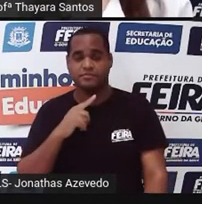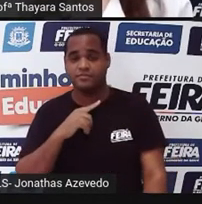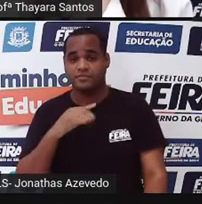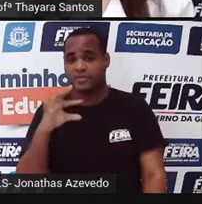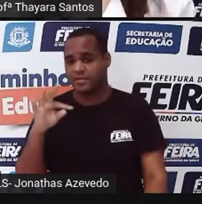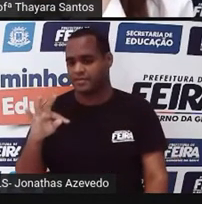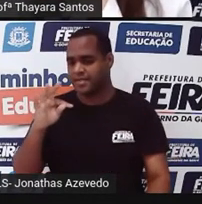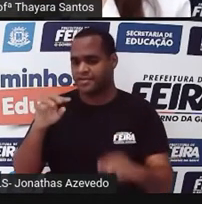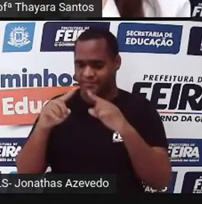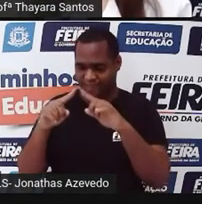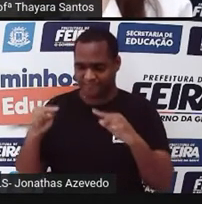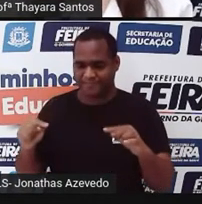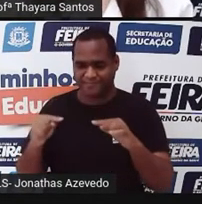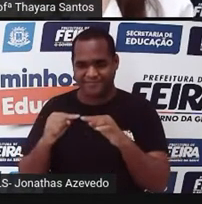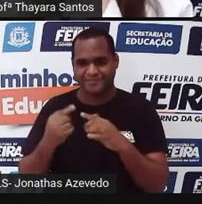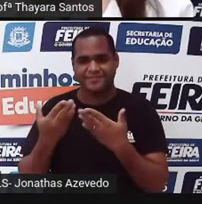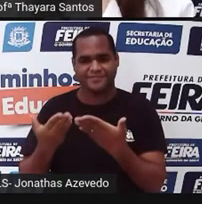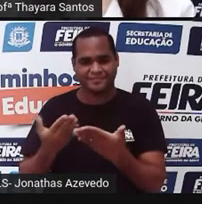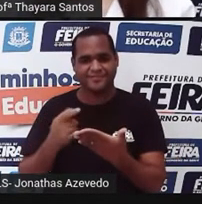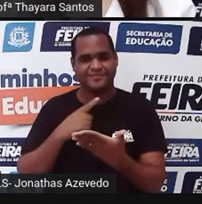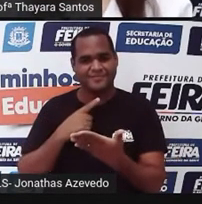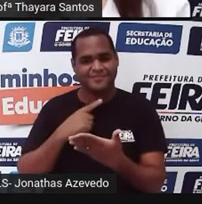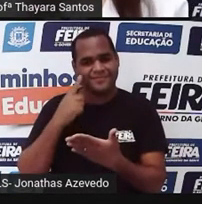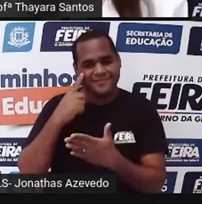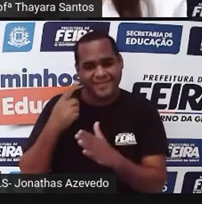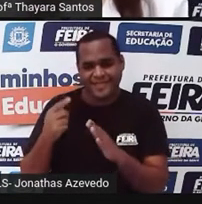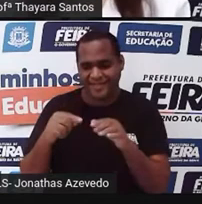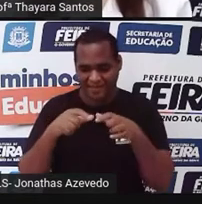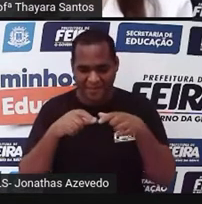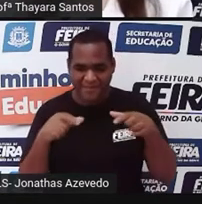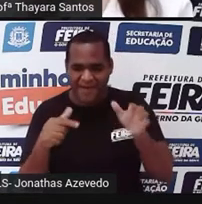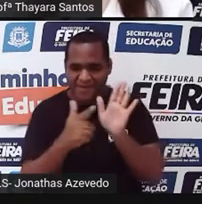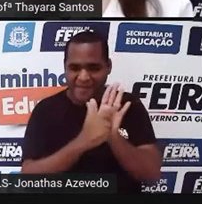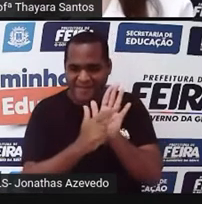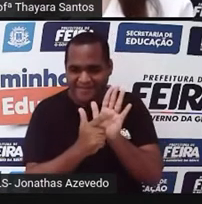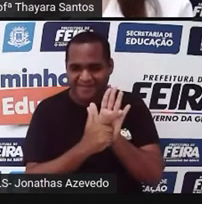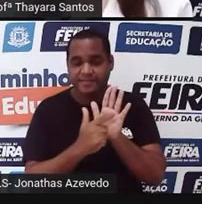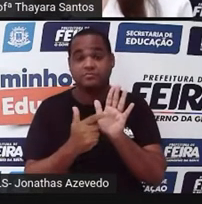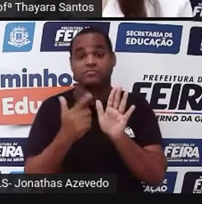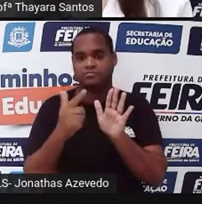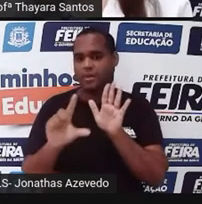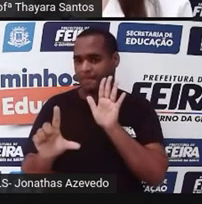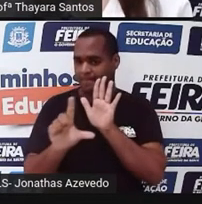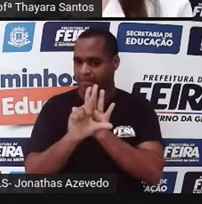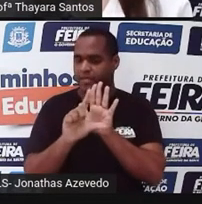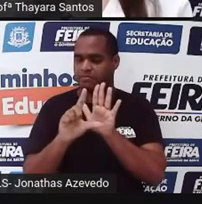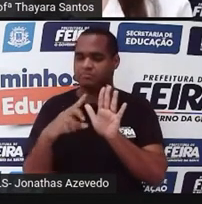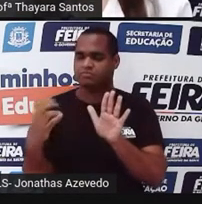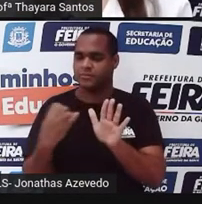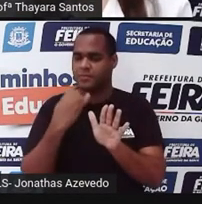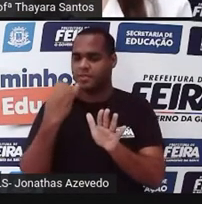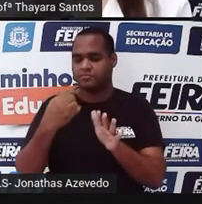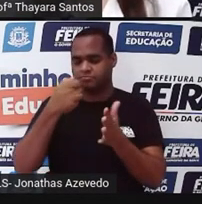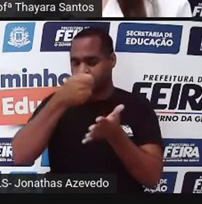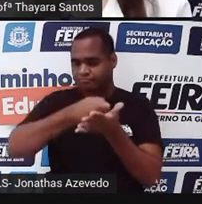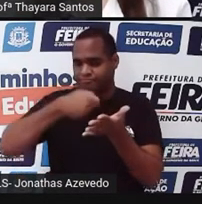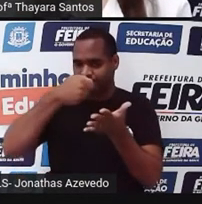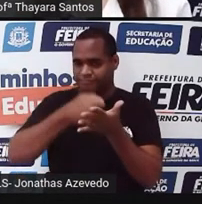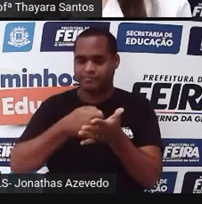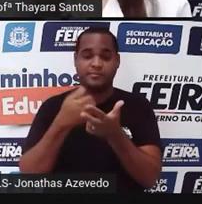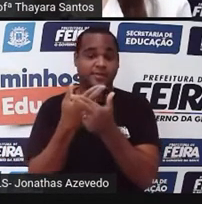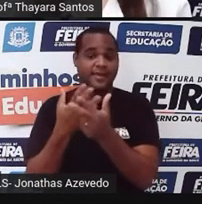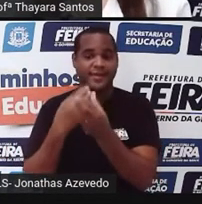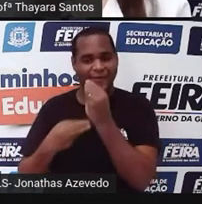transgênico ou não, que é verificando a embalagem dele. Tem uma lei que hoje é obrigatório que todo